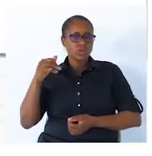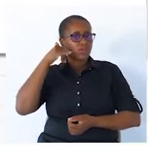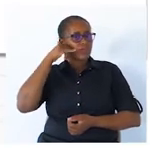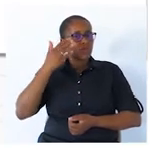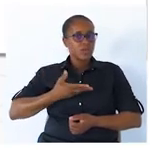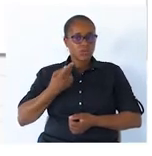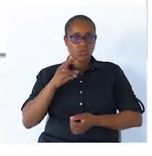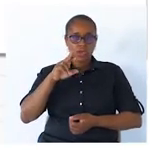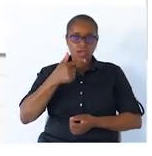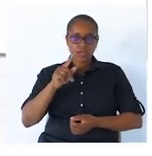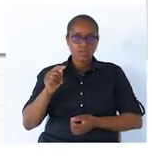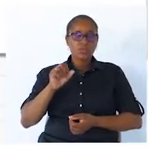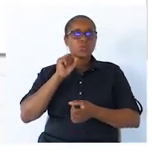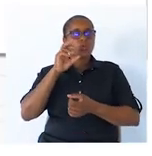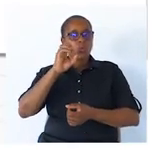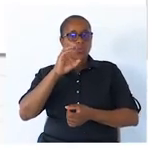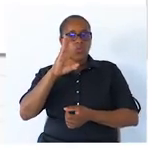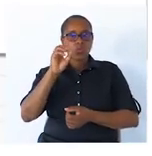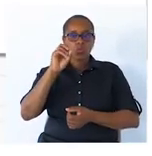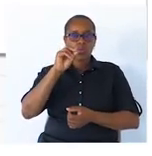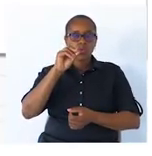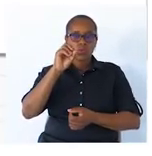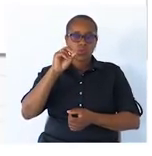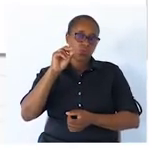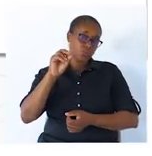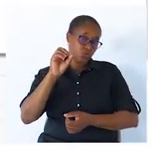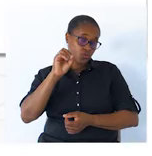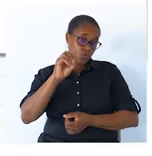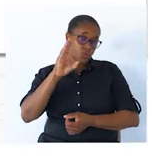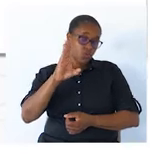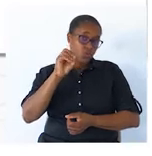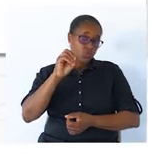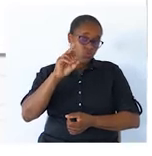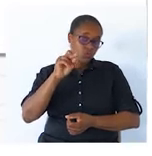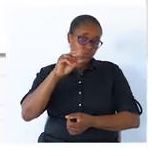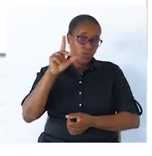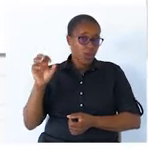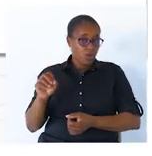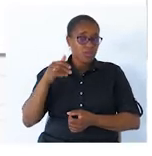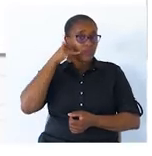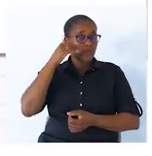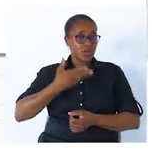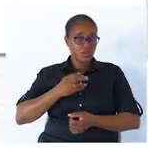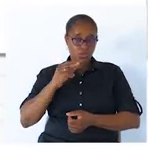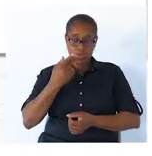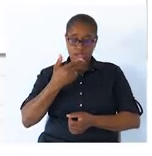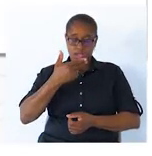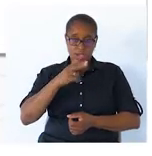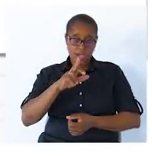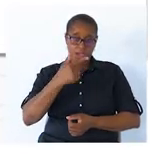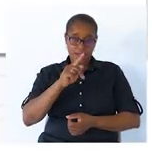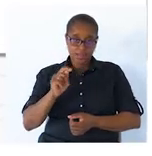enviou um e-mail ao Duarte. Vejam que nós vimos que o verbo pode vir sozinho, mas também pode vir acompanhado.